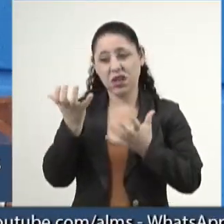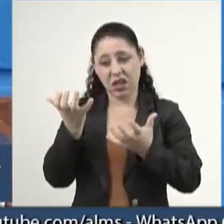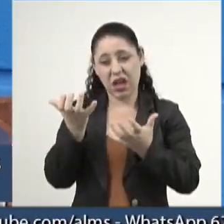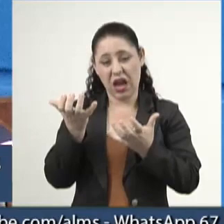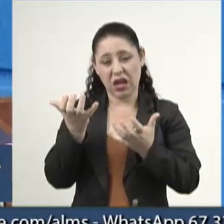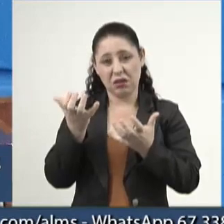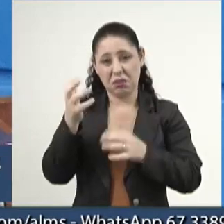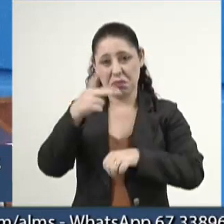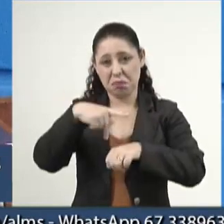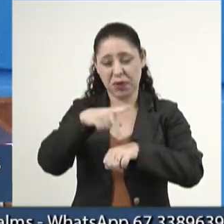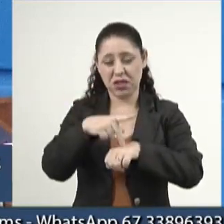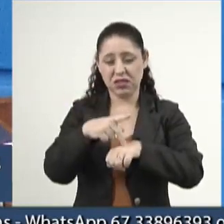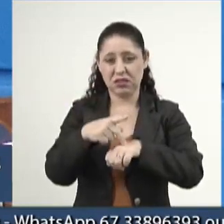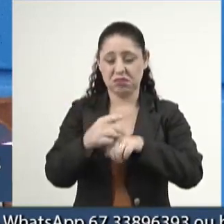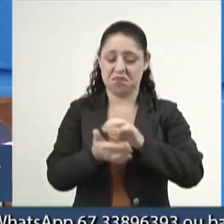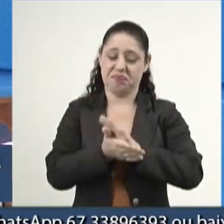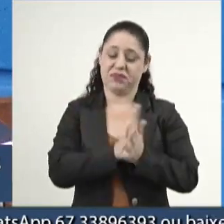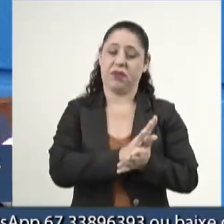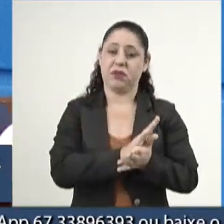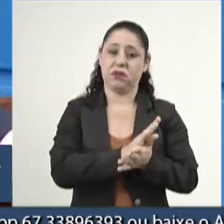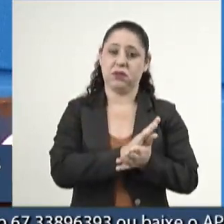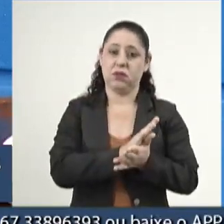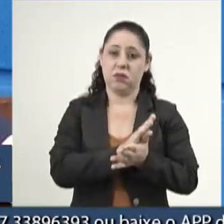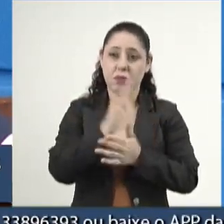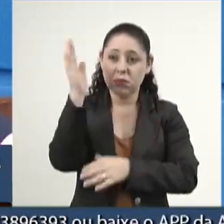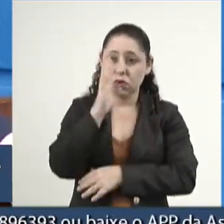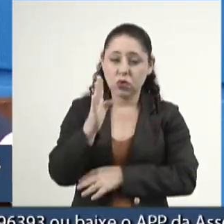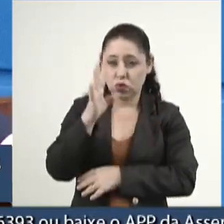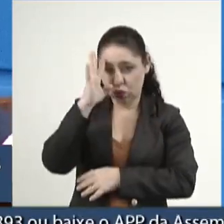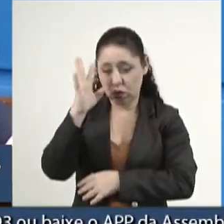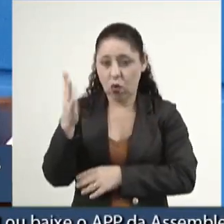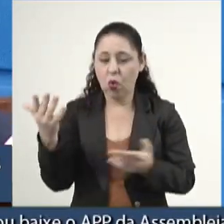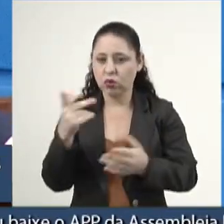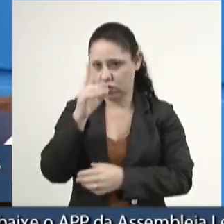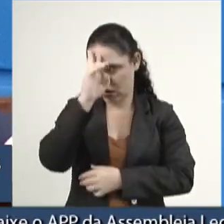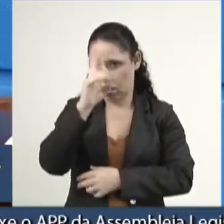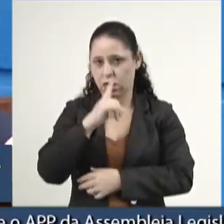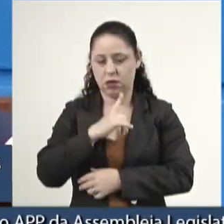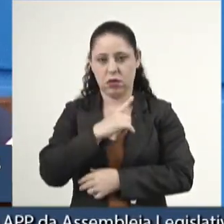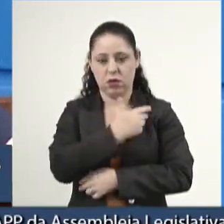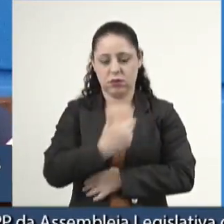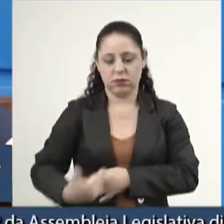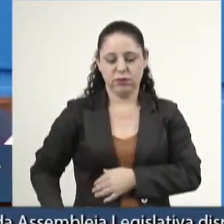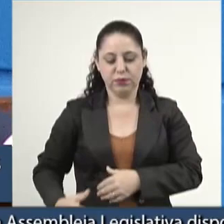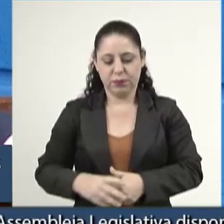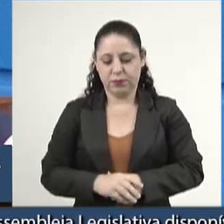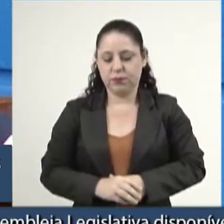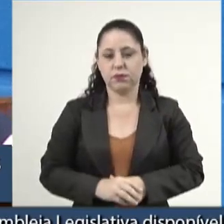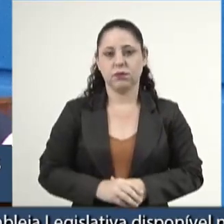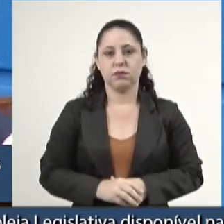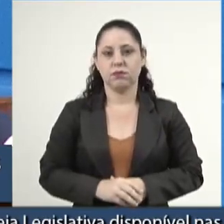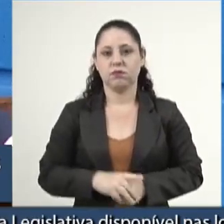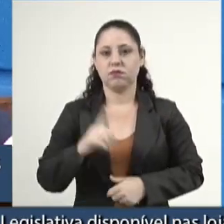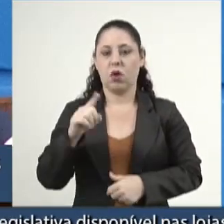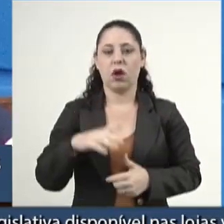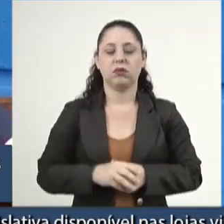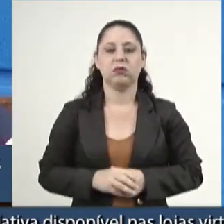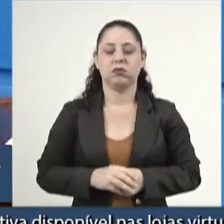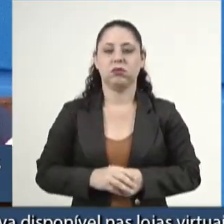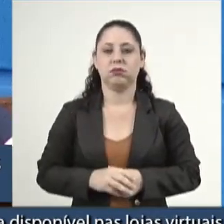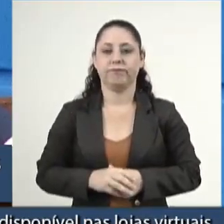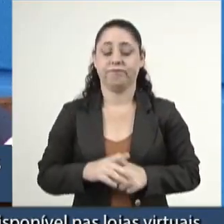que nós queremos, nós sonhamos. Mas nós temos hoje um líder no governo. Não é um covarde